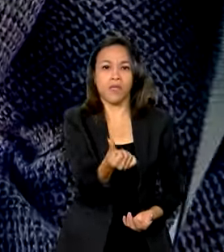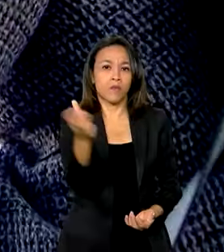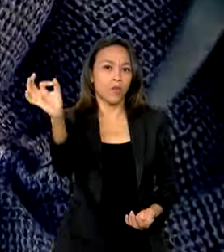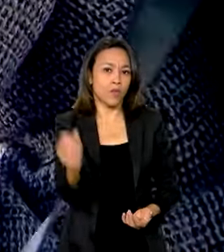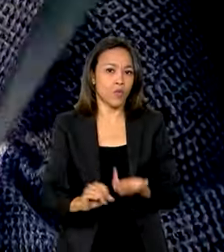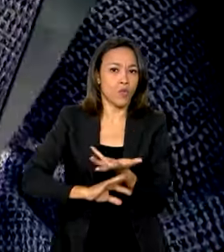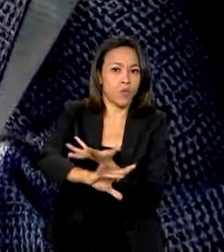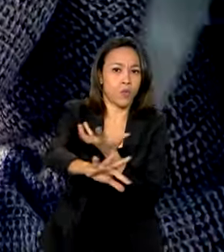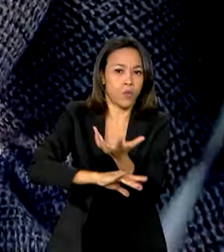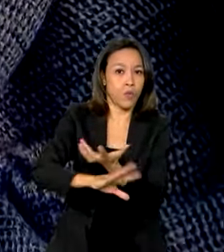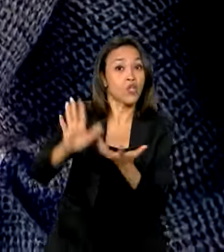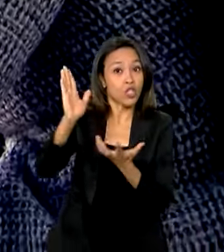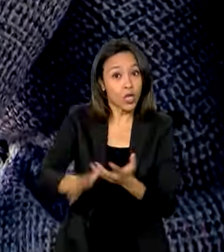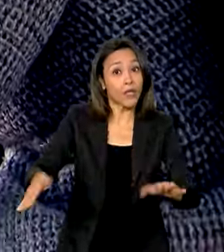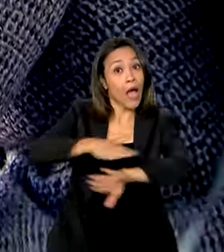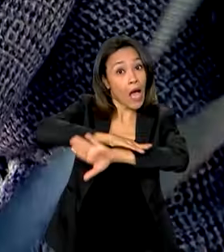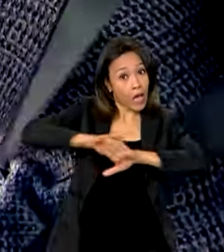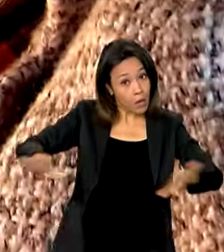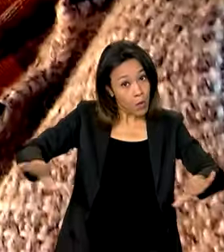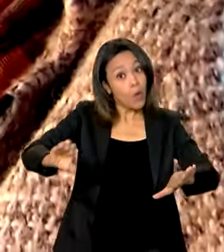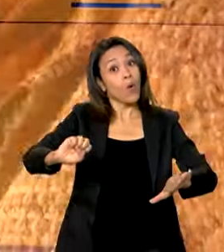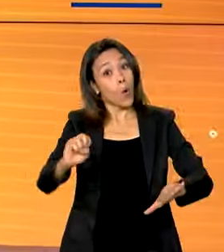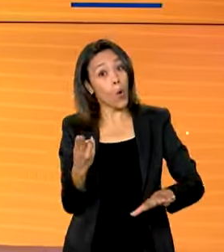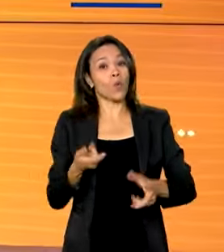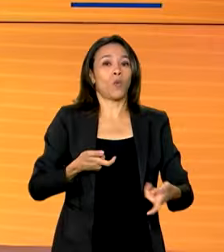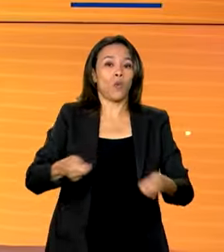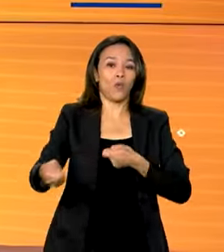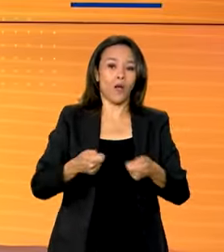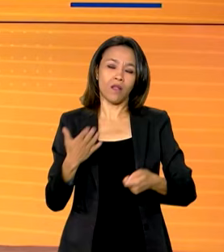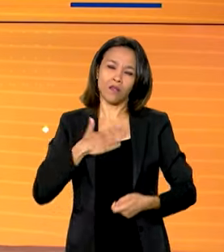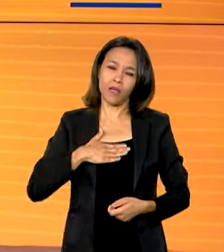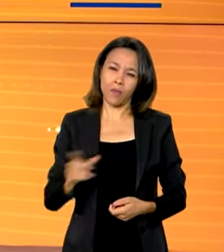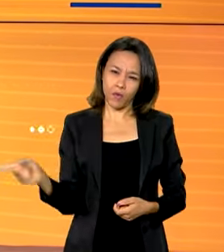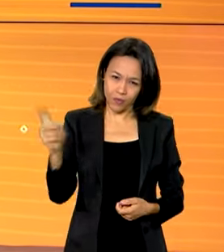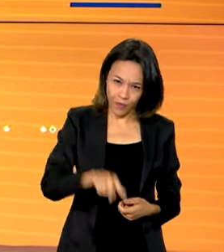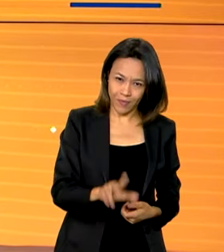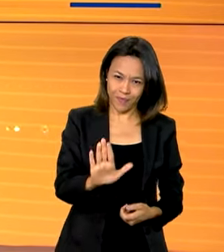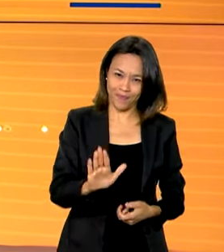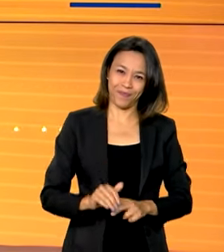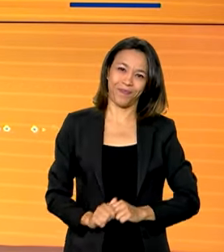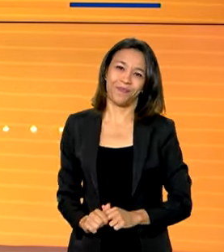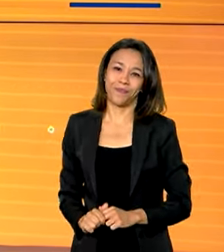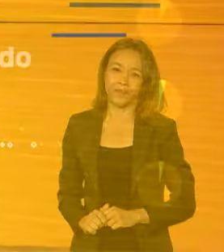no Pantanal estão extintos ou controlados. Nós voltamos em instantes.